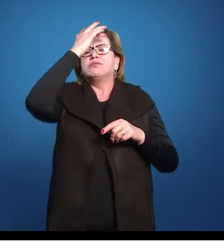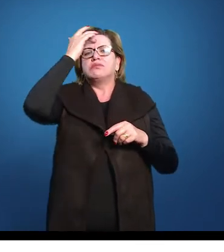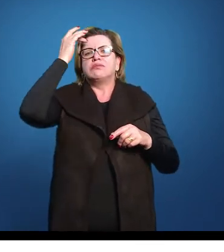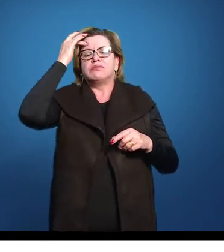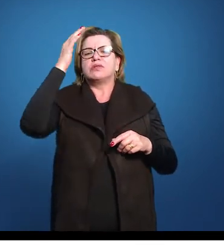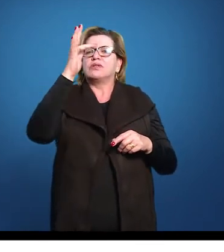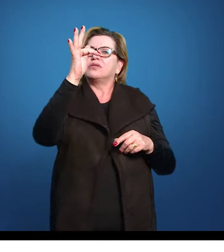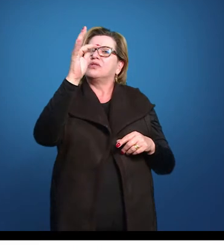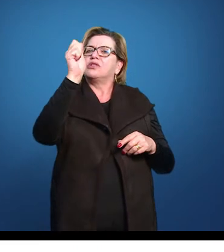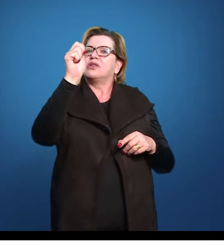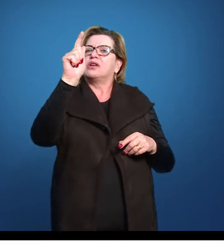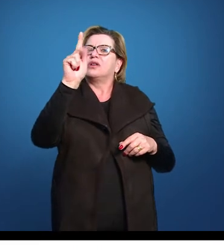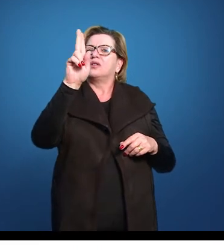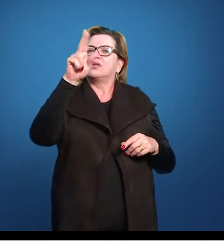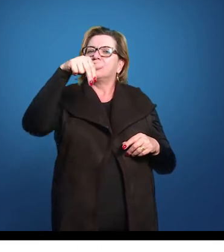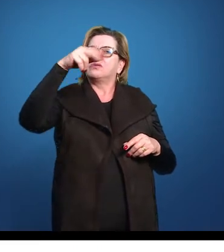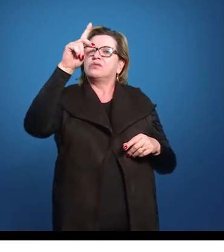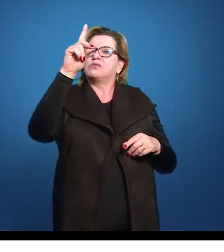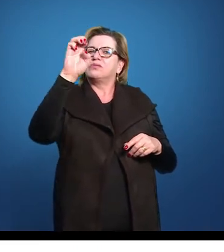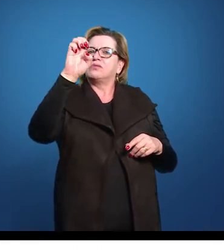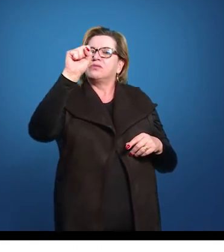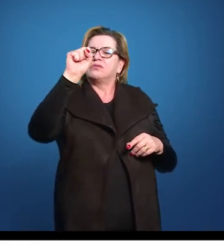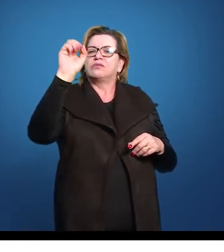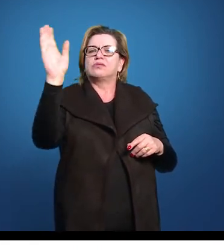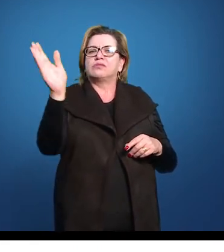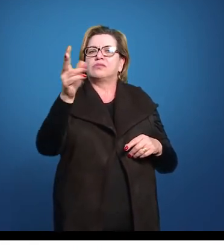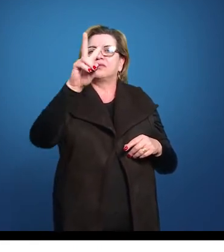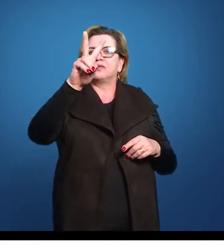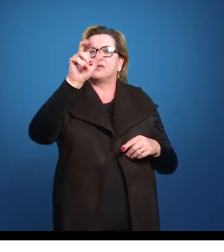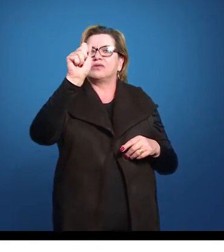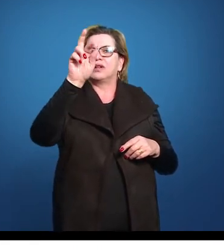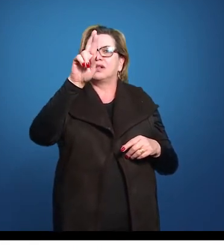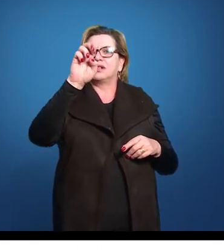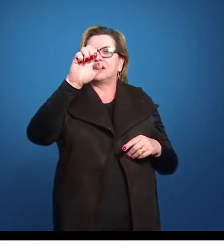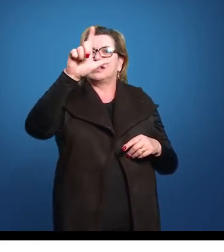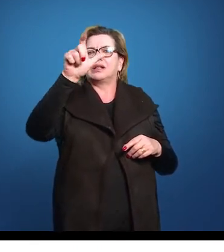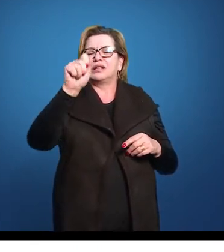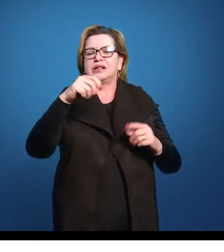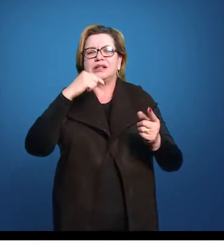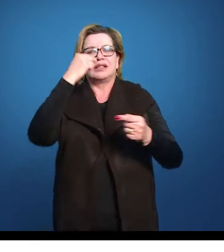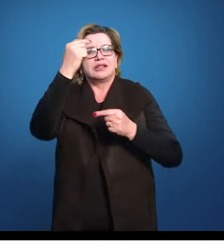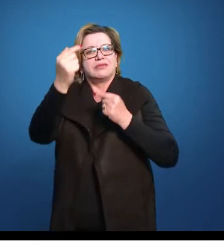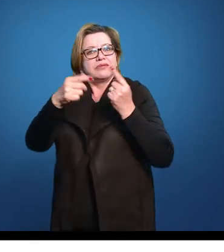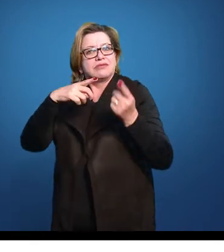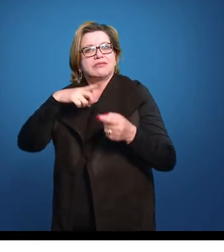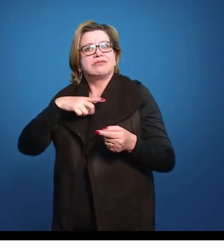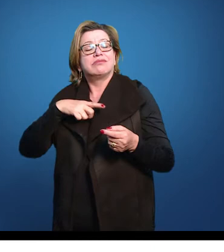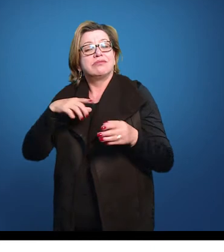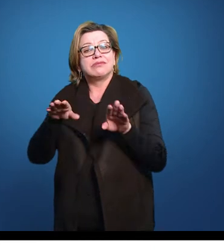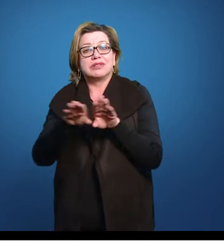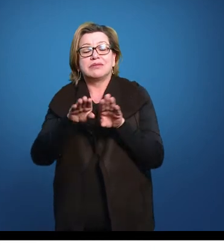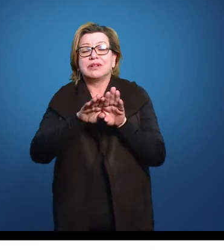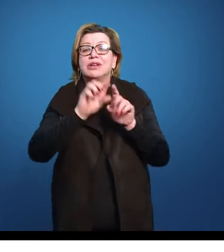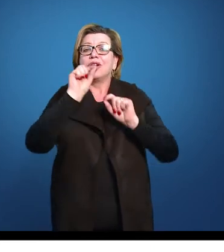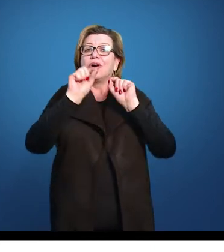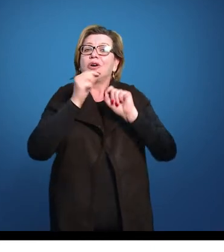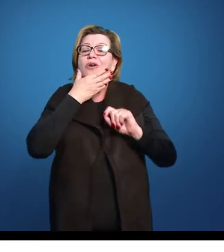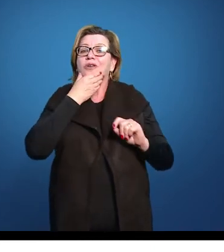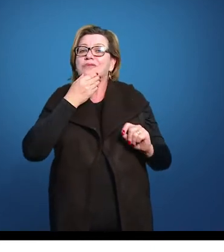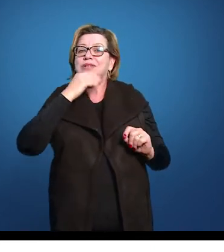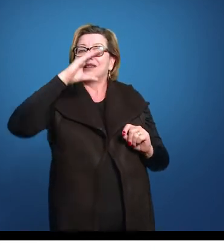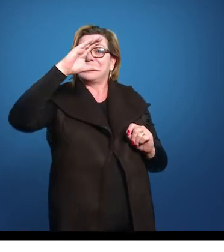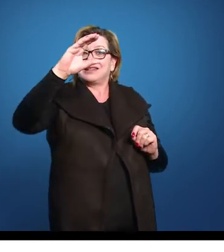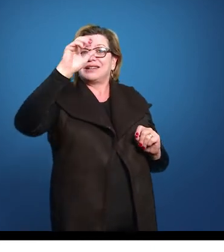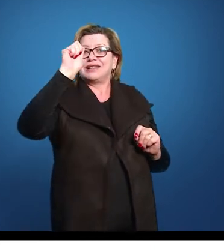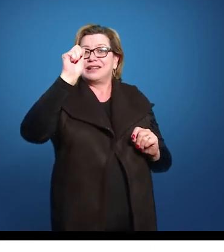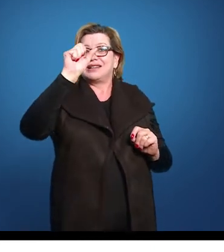fase, que é bem interessante a gente pensar, a fase da poesia brasileira, que é onde vai aparecer o poeta Castro Alves, que é o